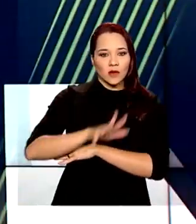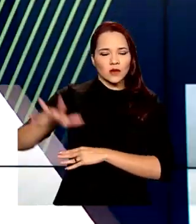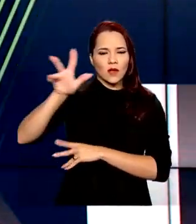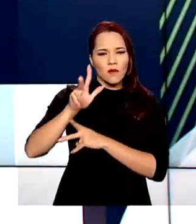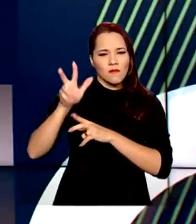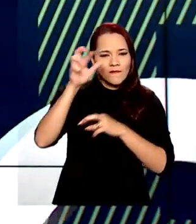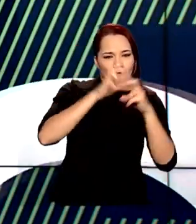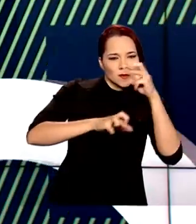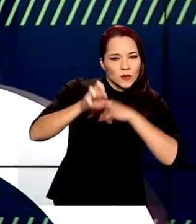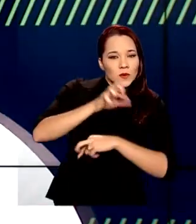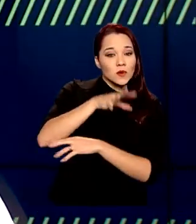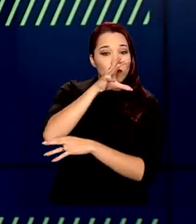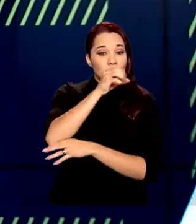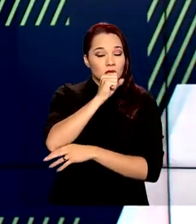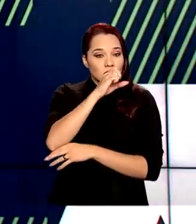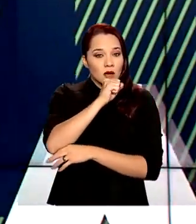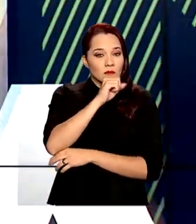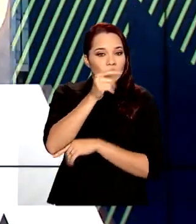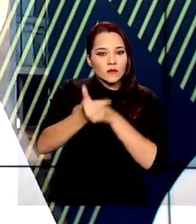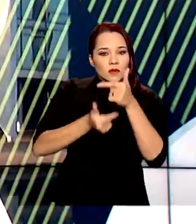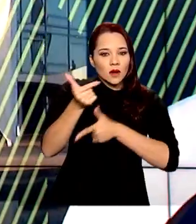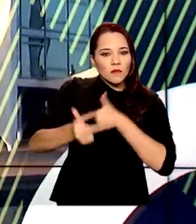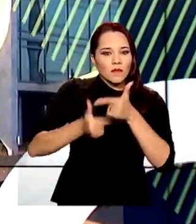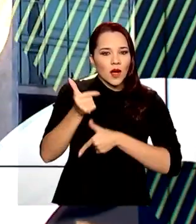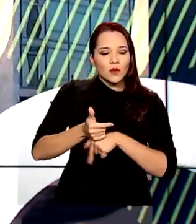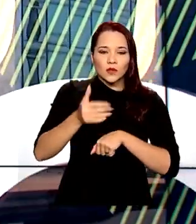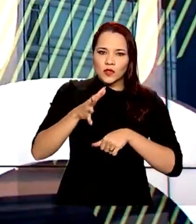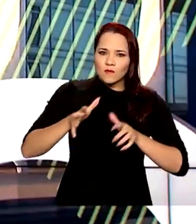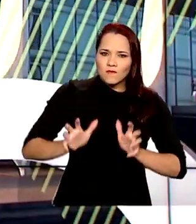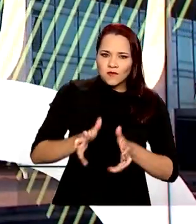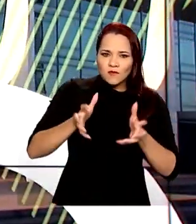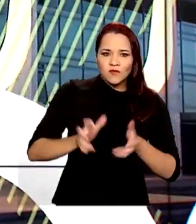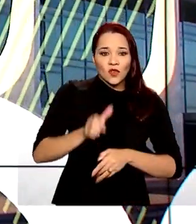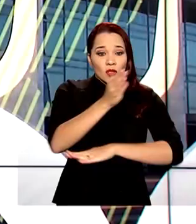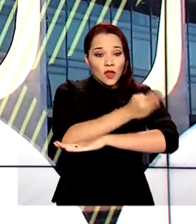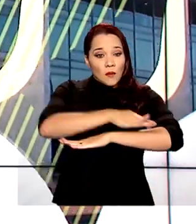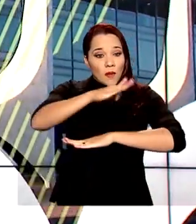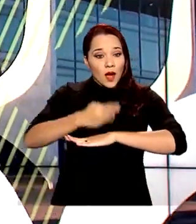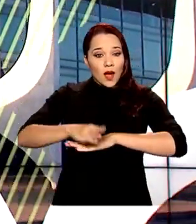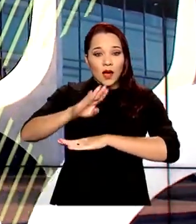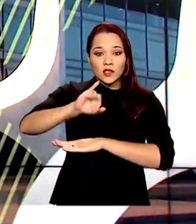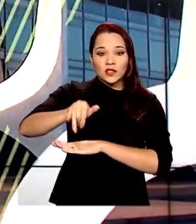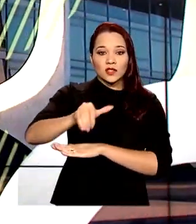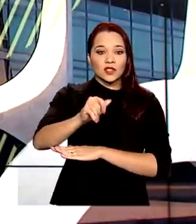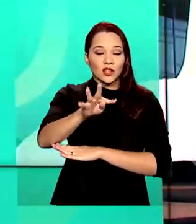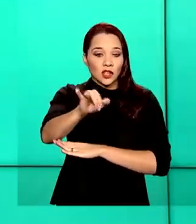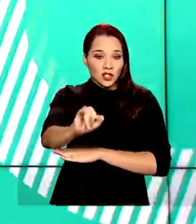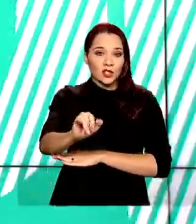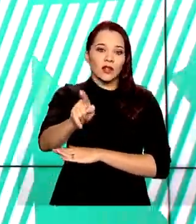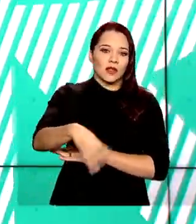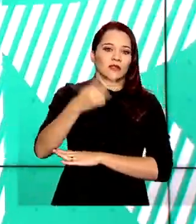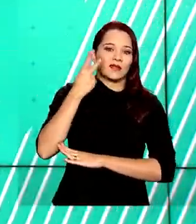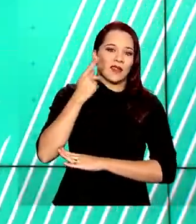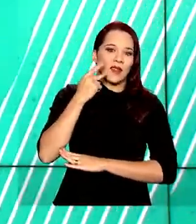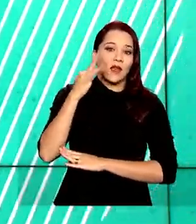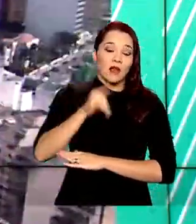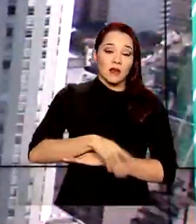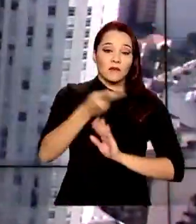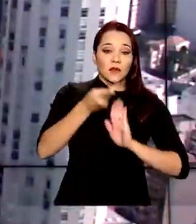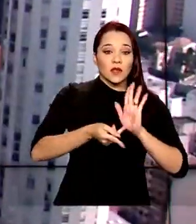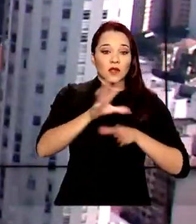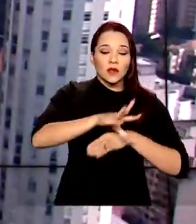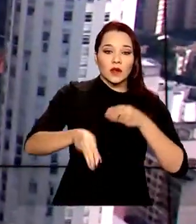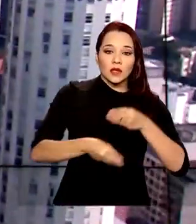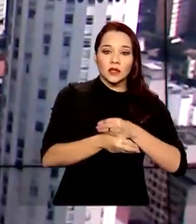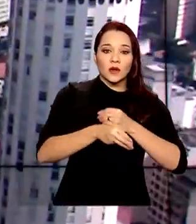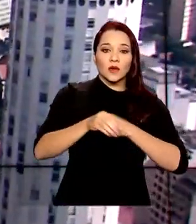vistoriou no sábado os trabalhos de recuperação na barragem Jati, no Ceará, que é parte do projeto de integração do Rio